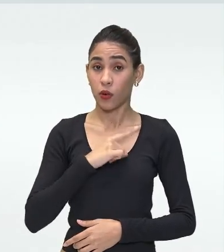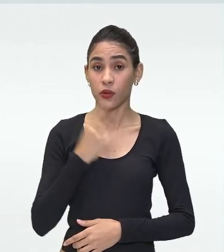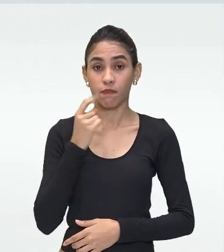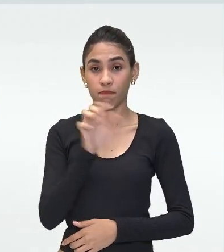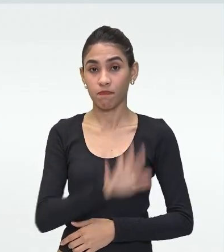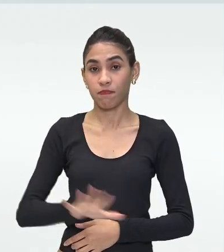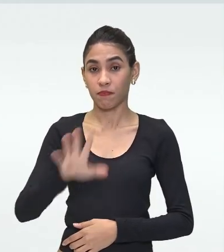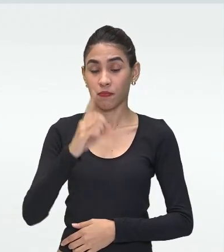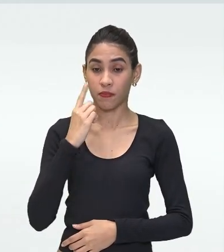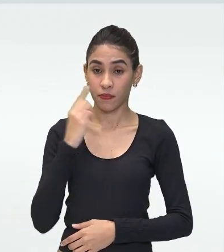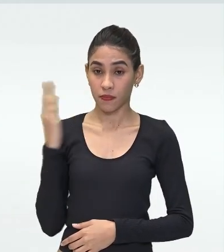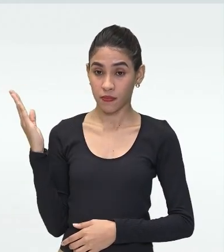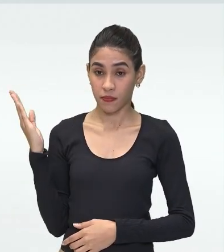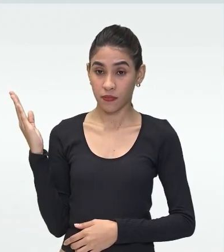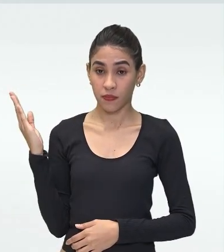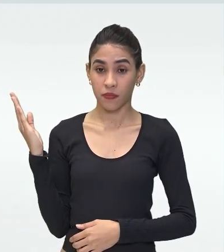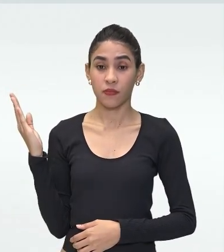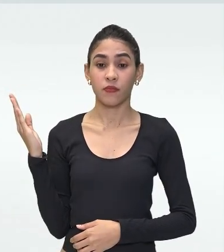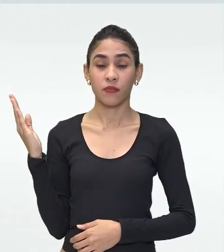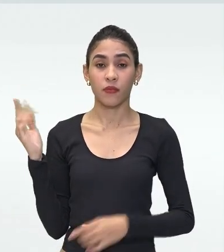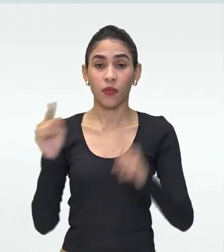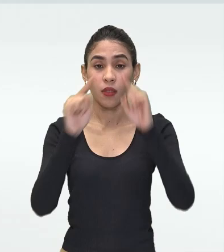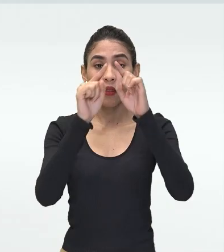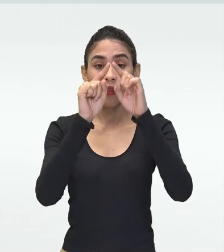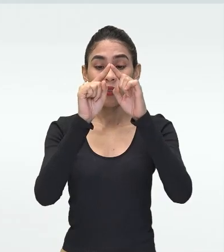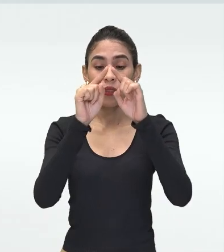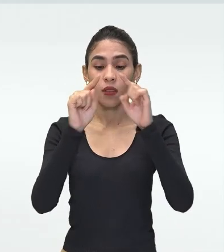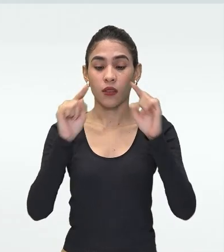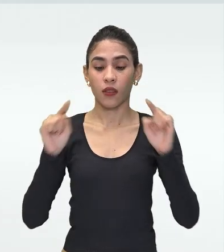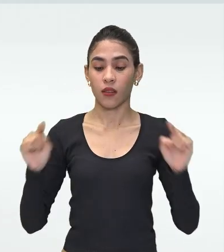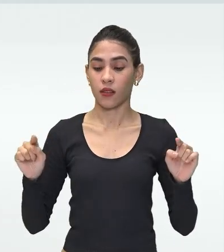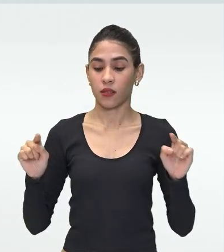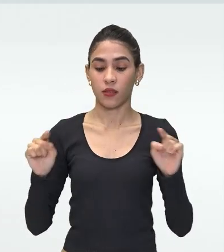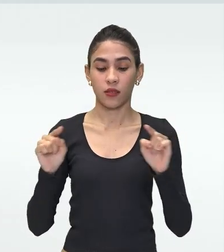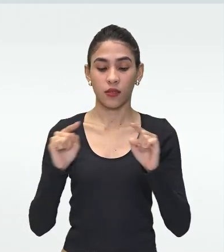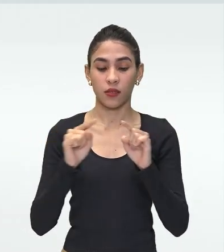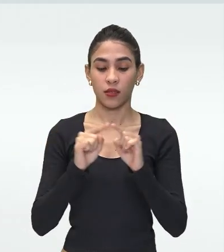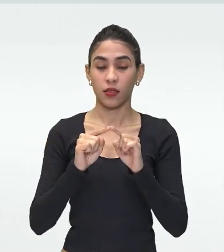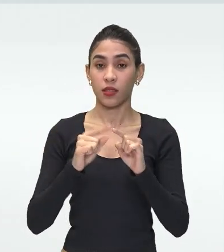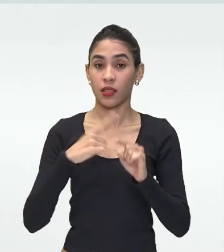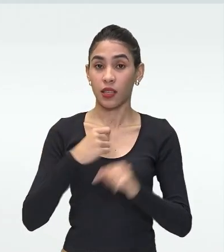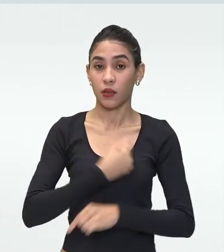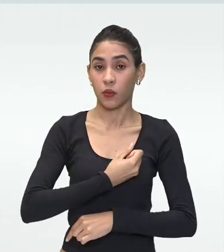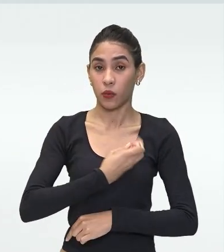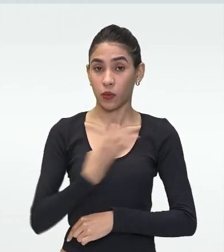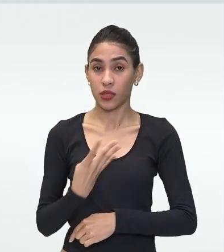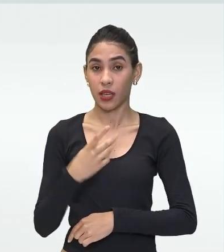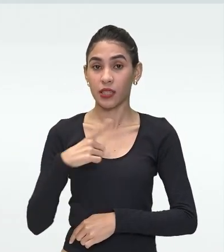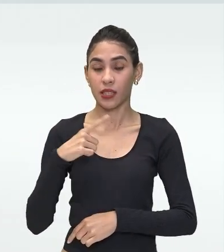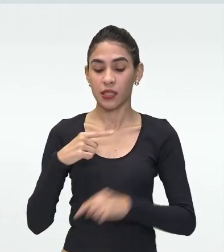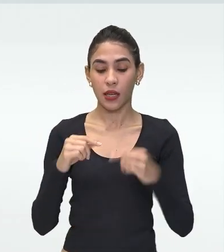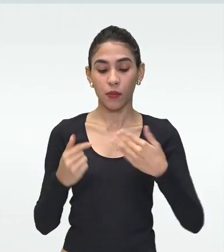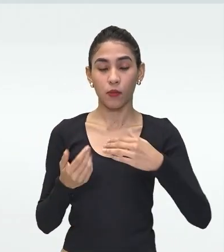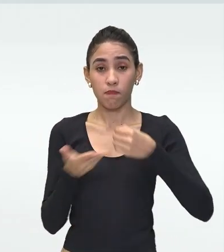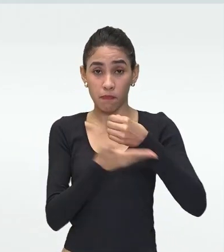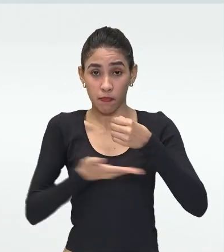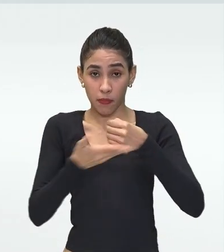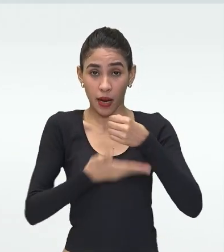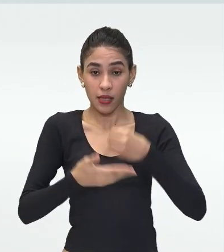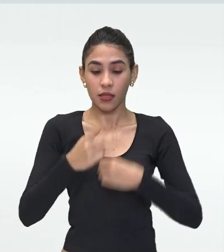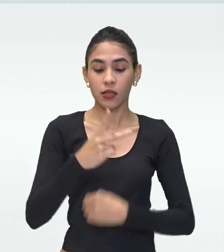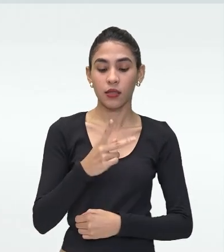E ela mostra para a gente Exatamente essa quantidade A gente tem aqui na base Os produtores